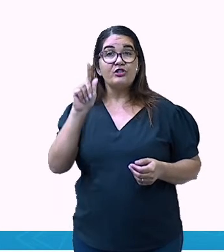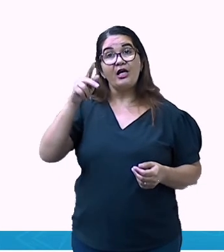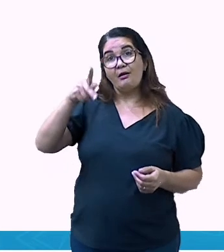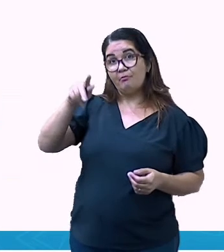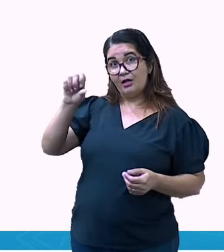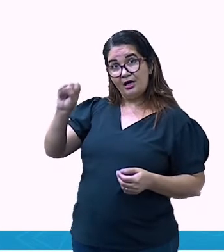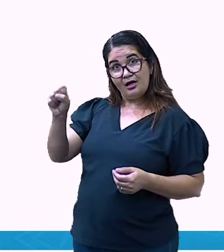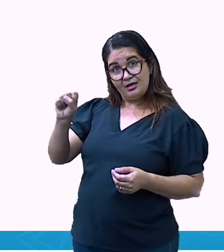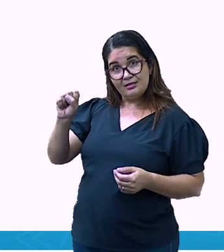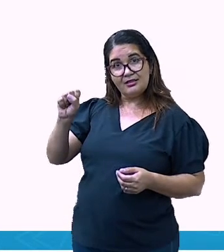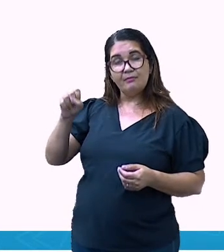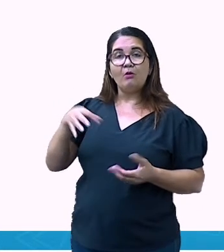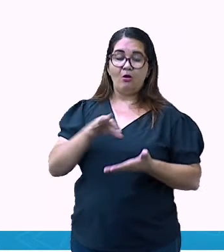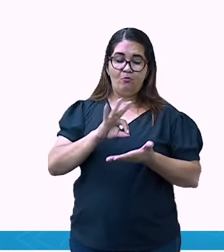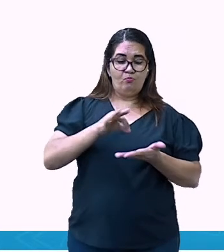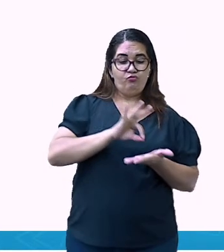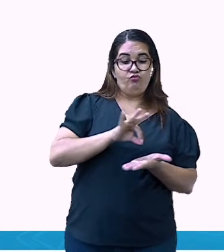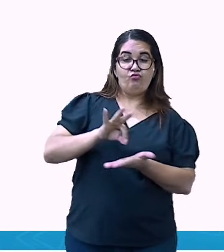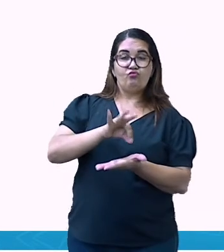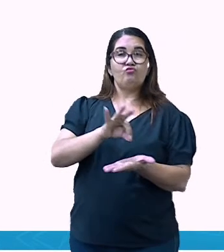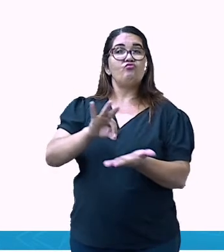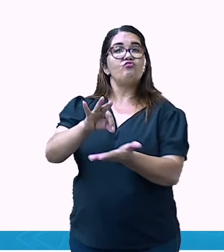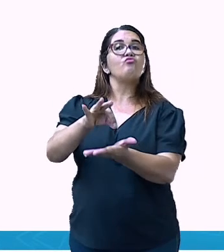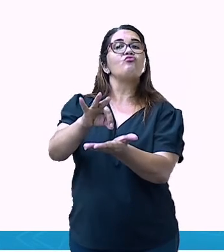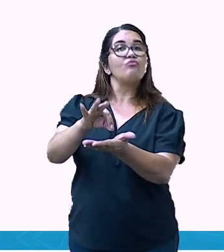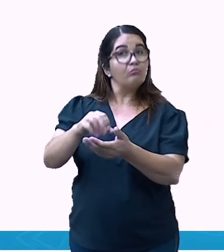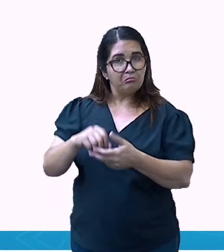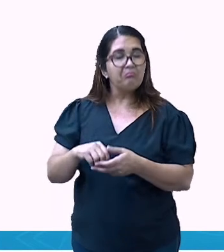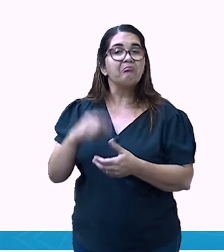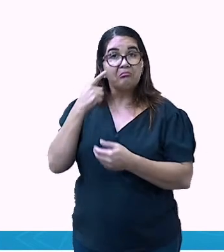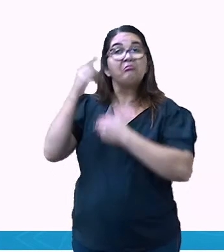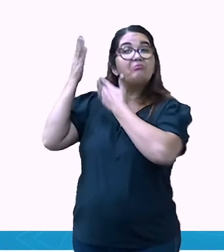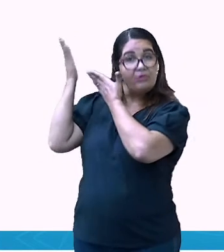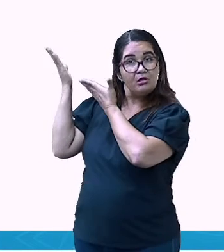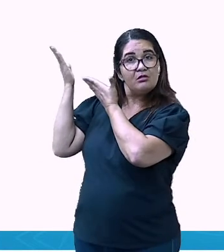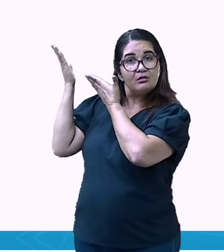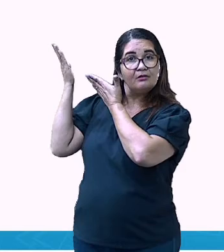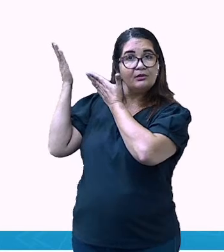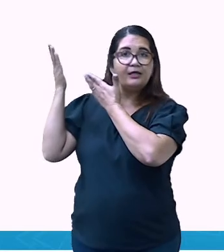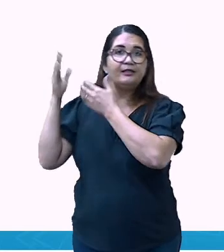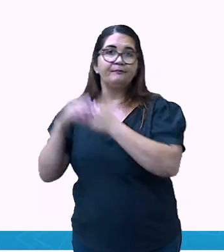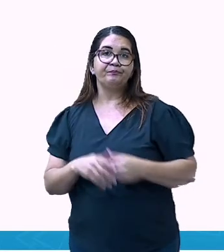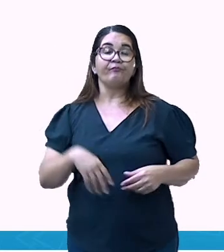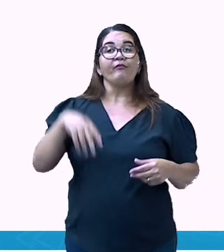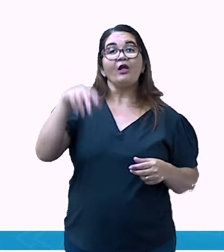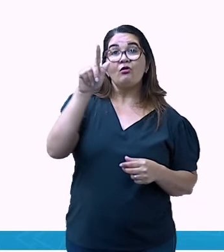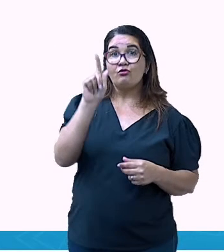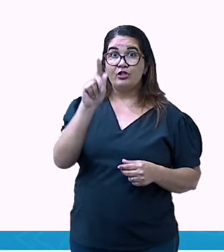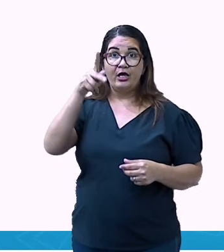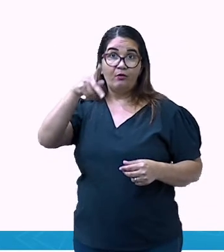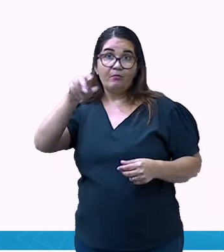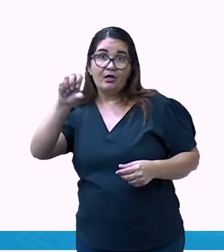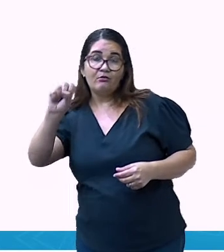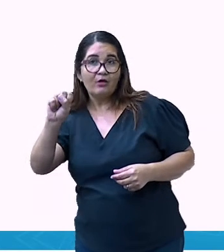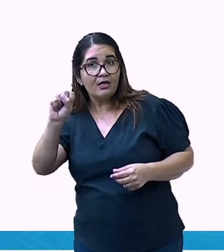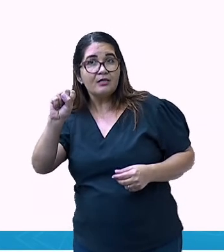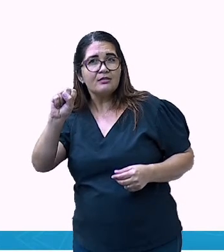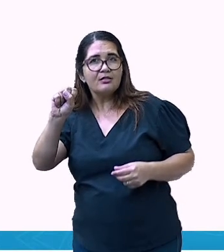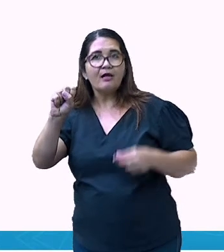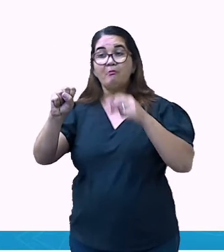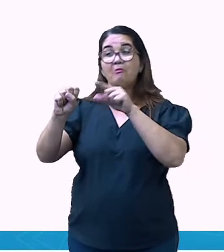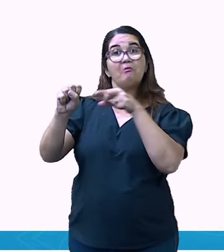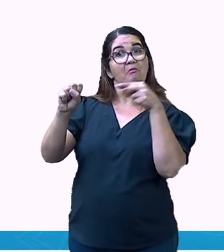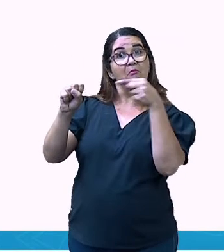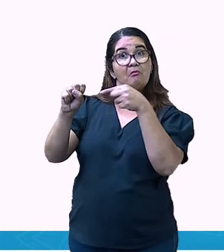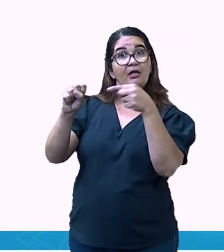O GPS, olha só, essas três letras, o G, o P e o S, elas são